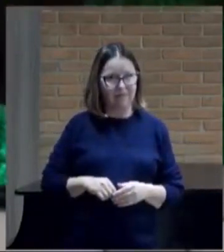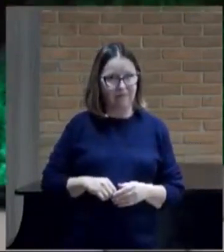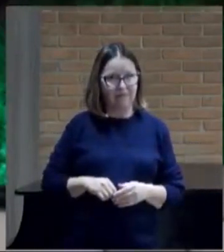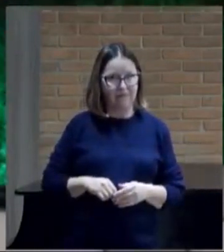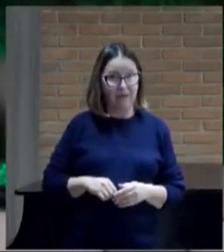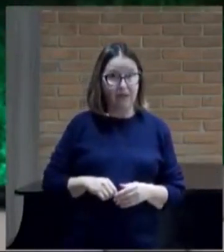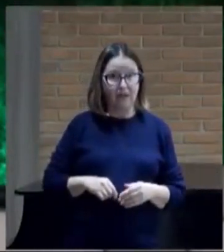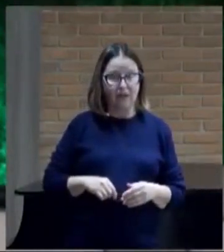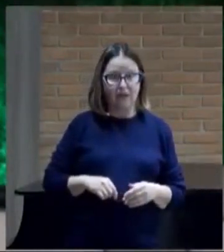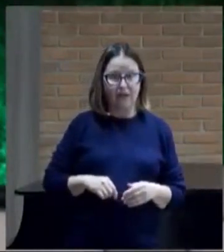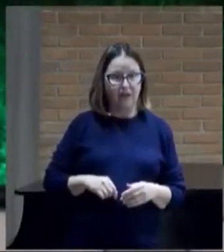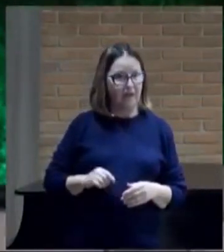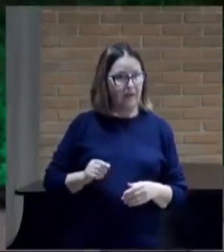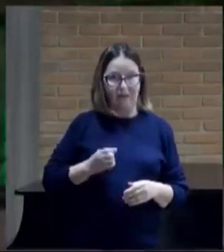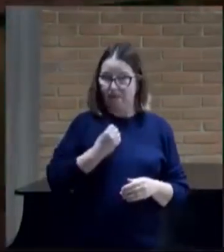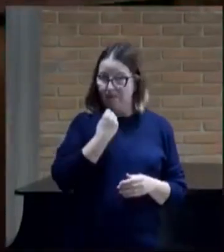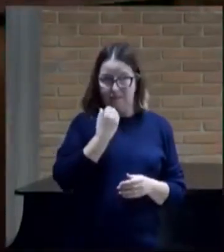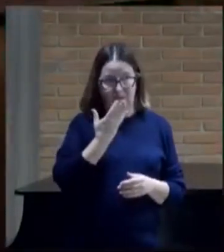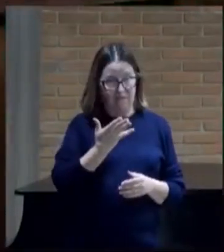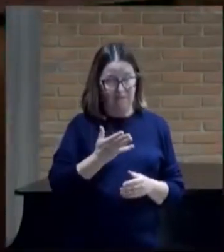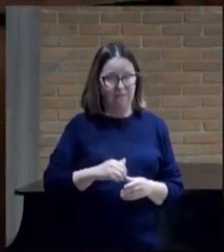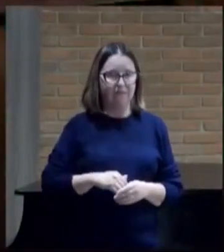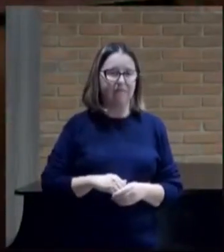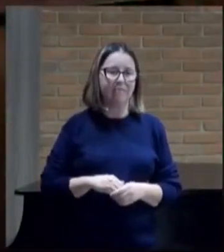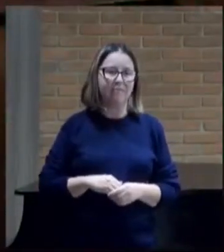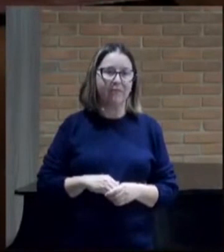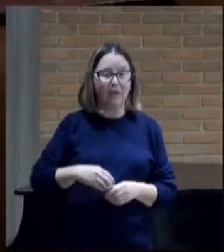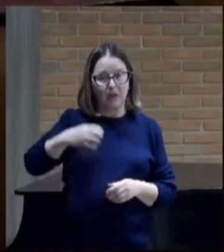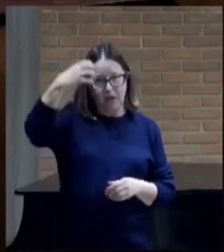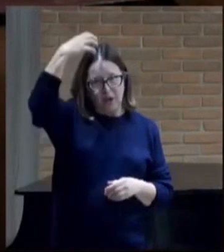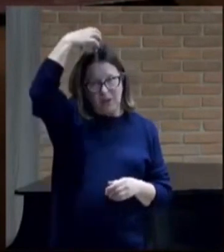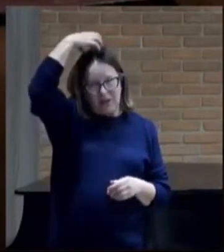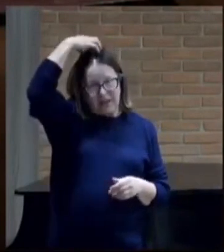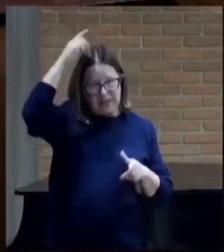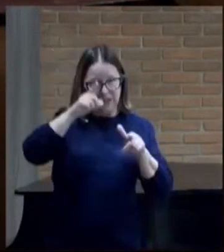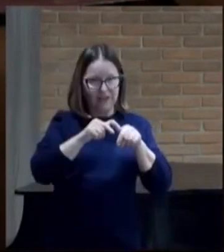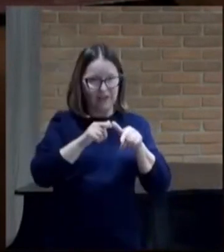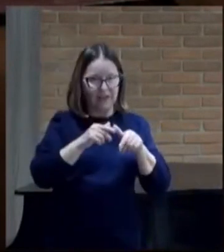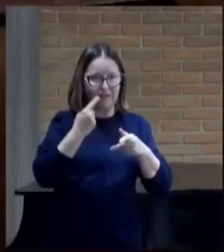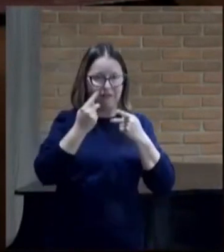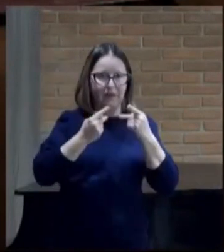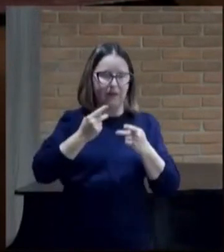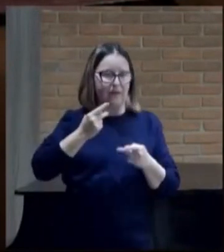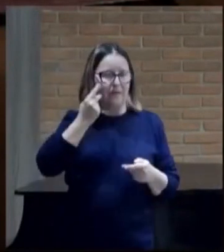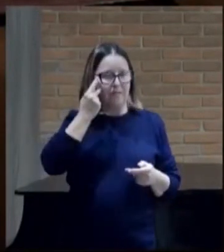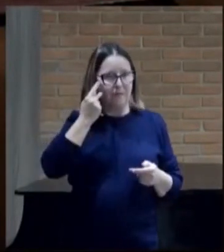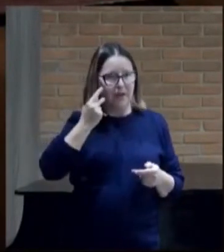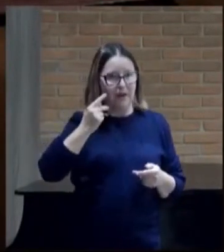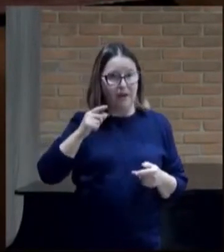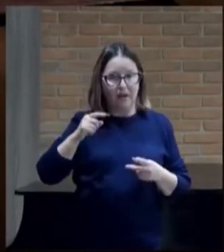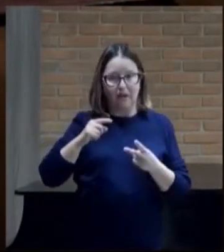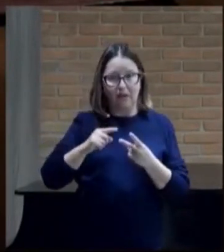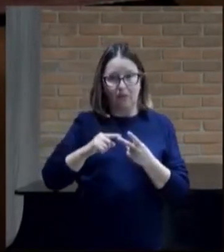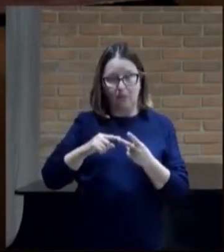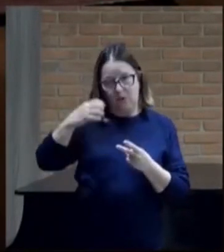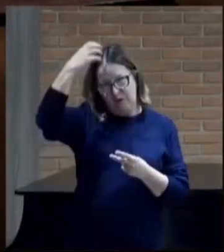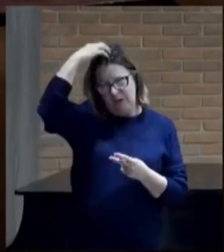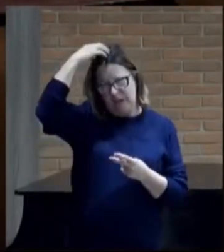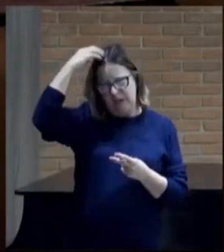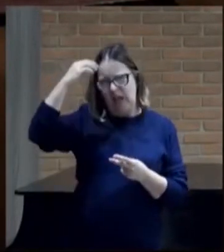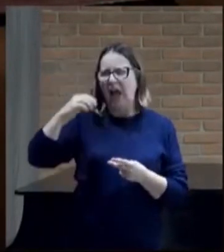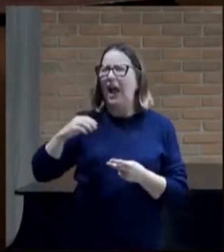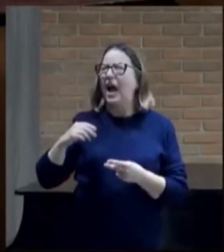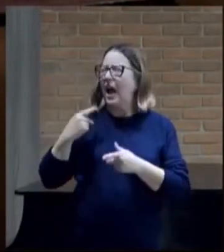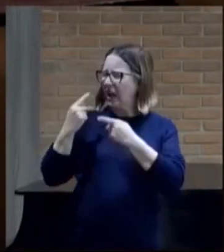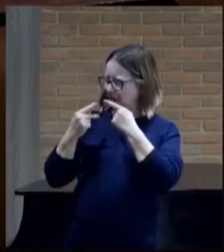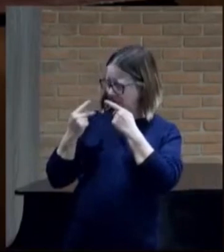bom sinal. Continue. Então o rei de Israel disse a Josafá, não te disse eu que